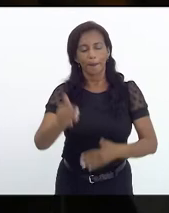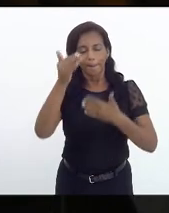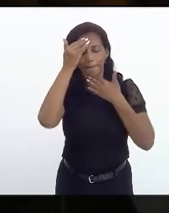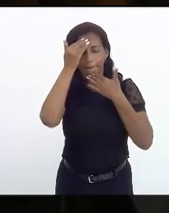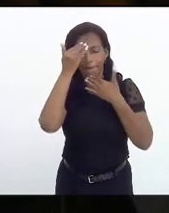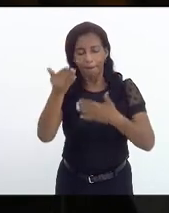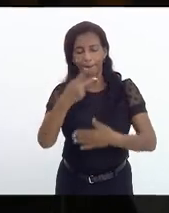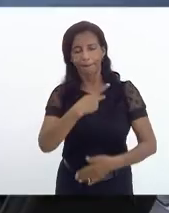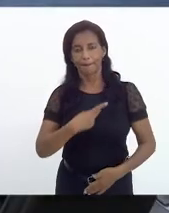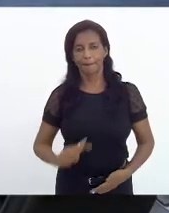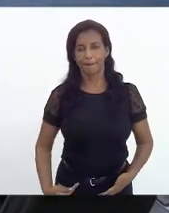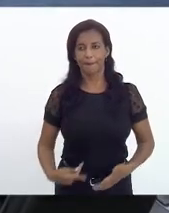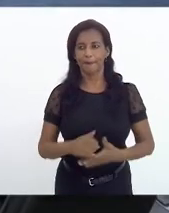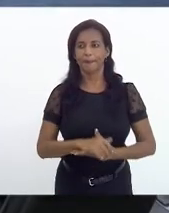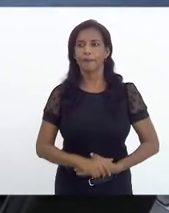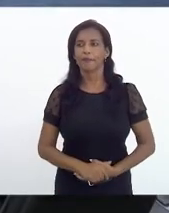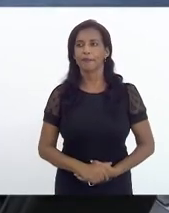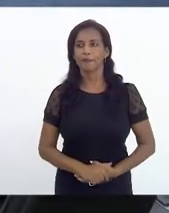obrigado, senhora presidente.